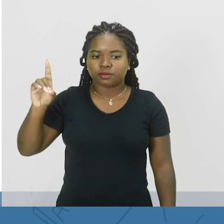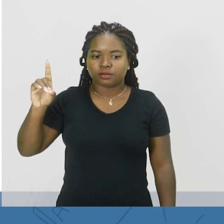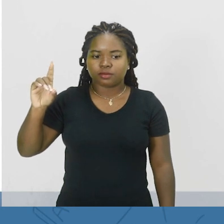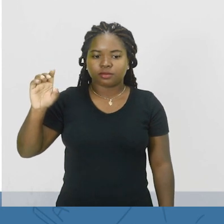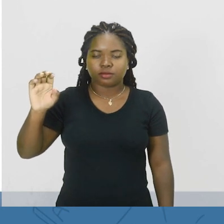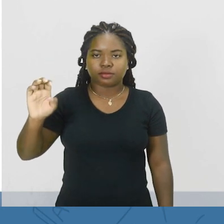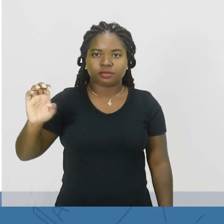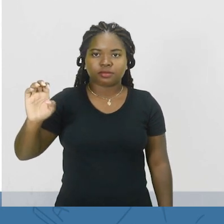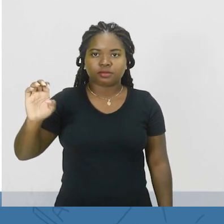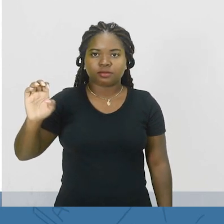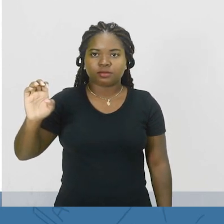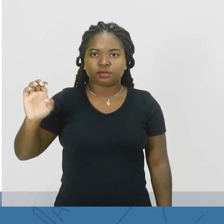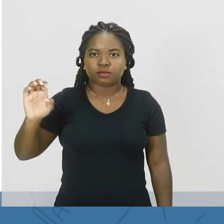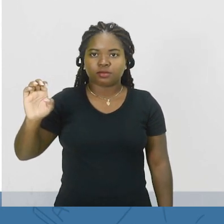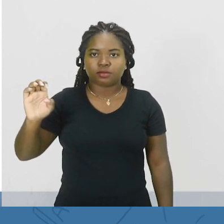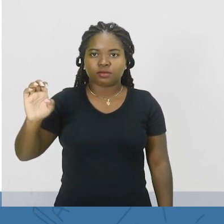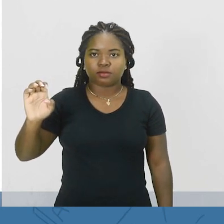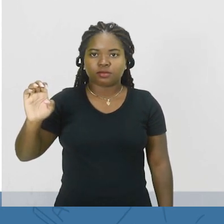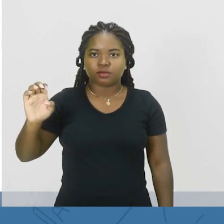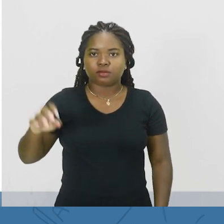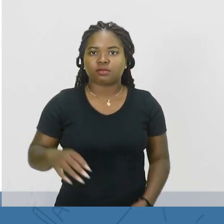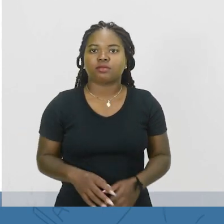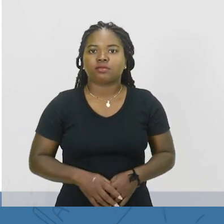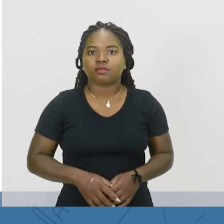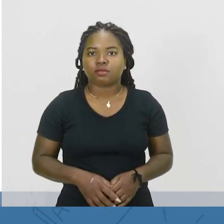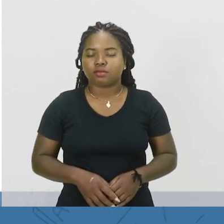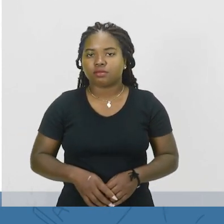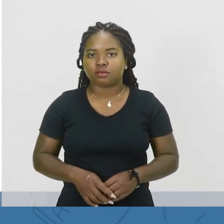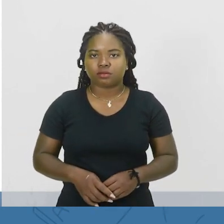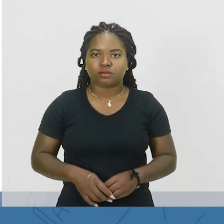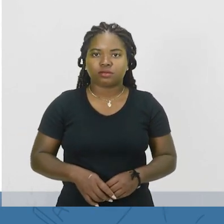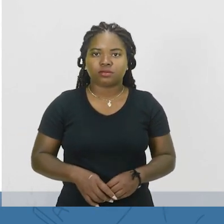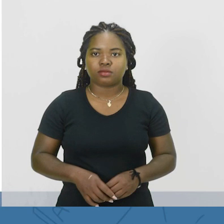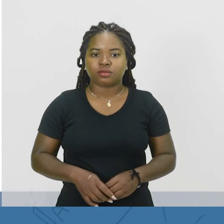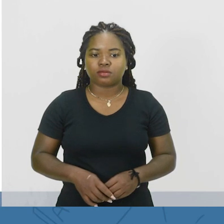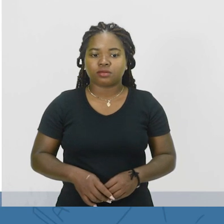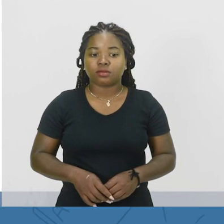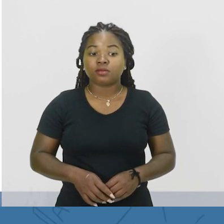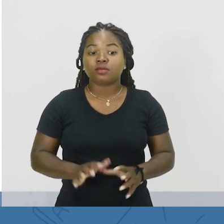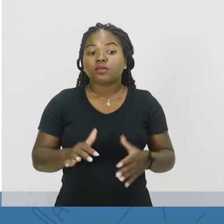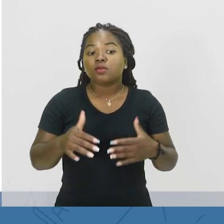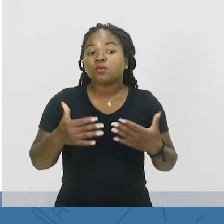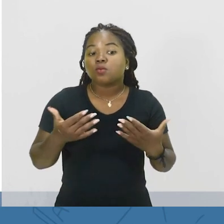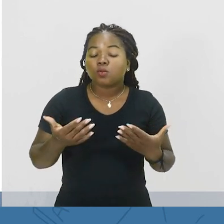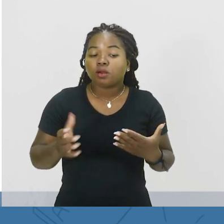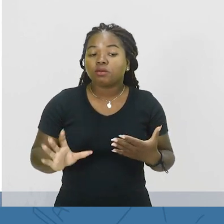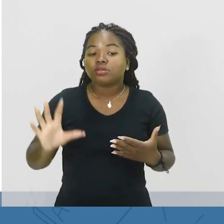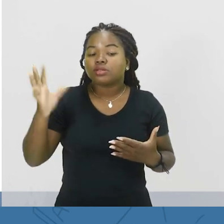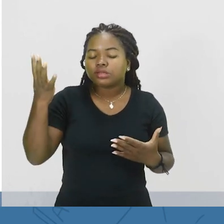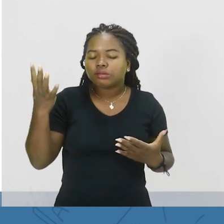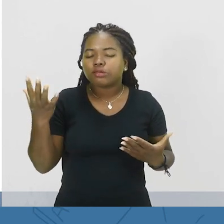reflexão, e letra E, difusão. Então vamos lá. Então que fenômeno é esse?